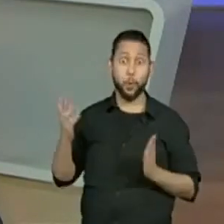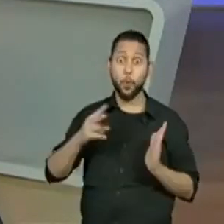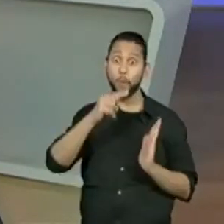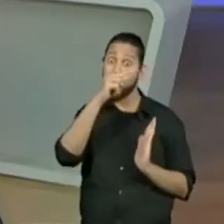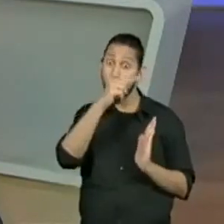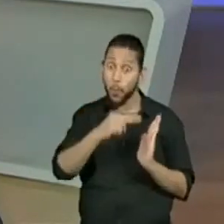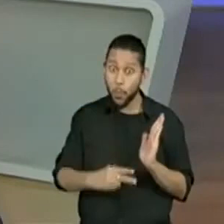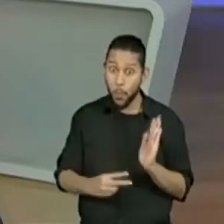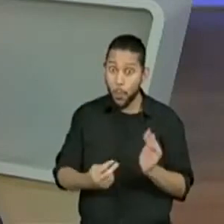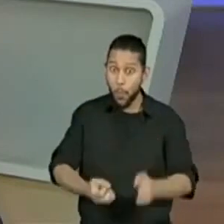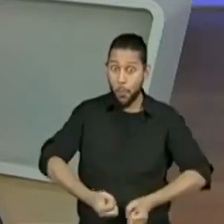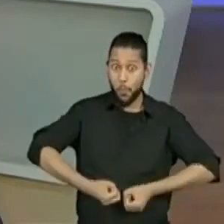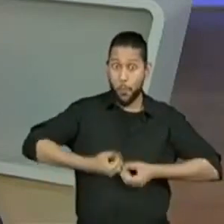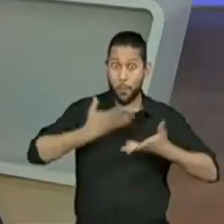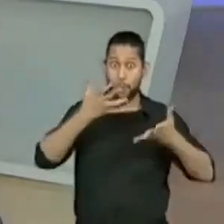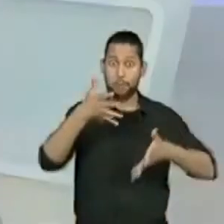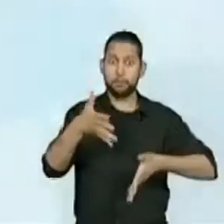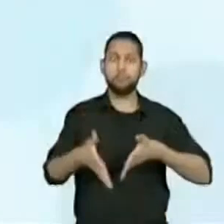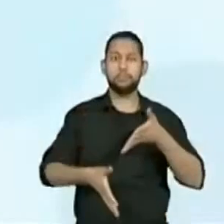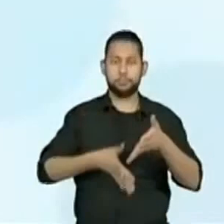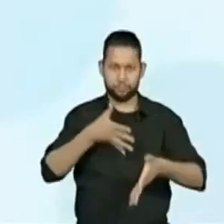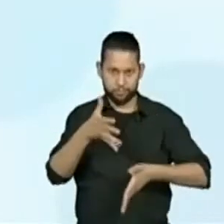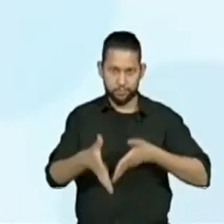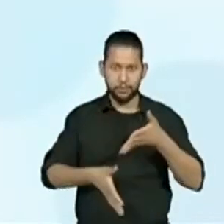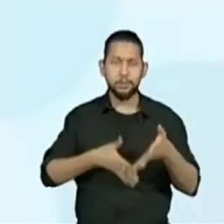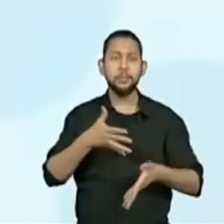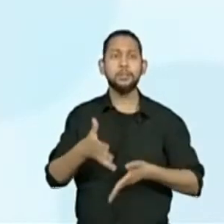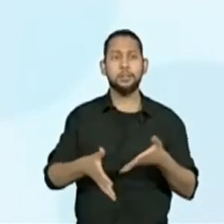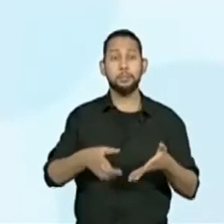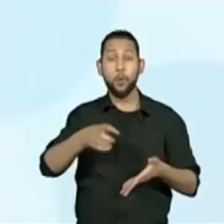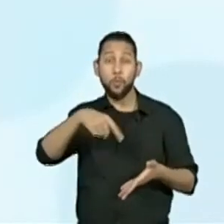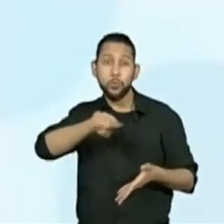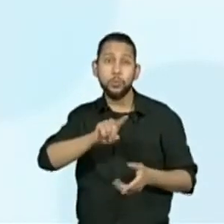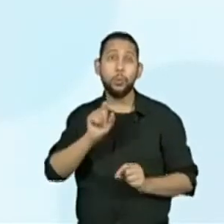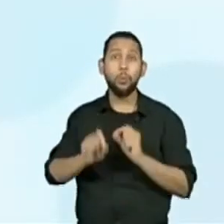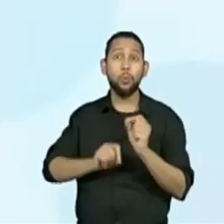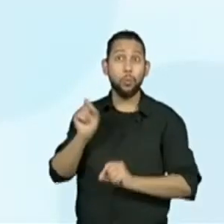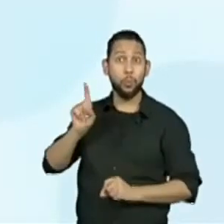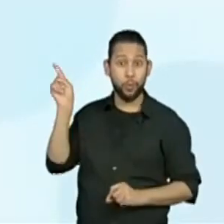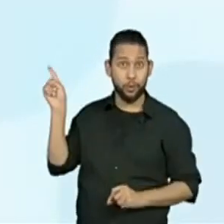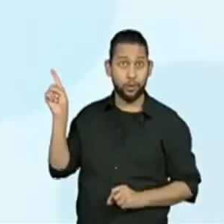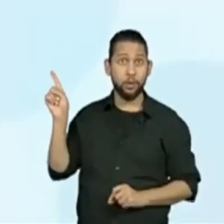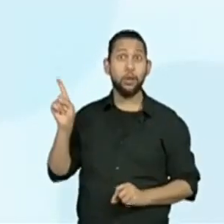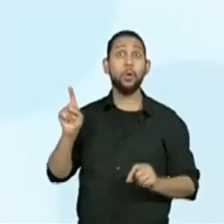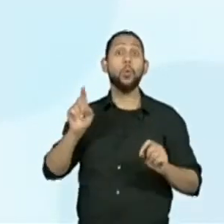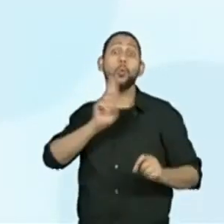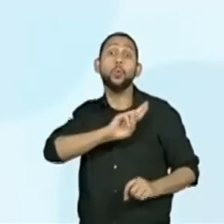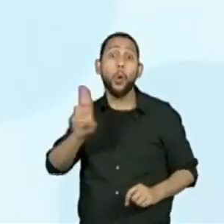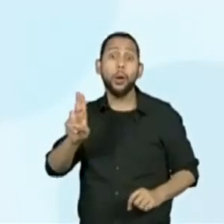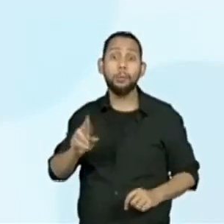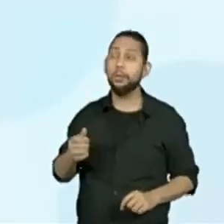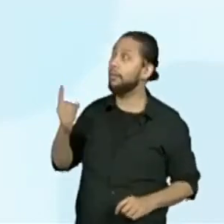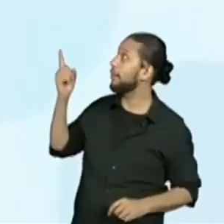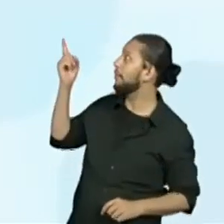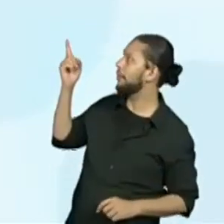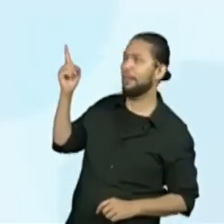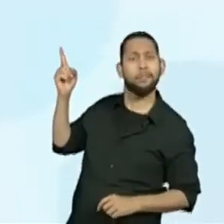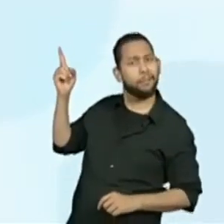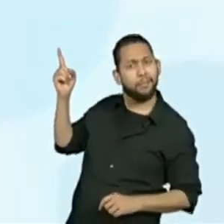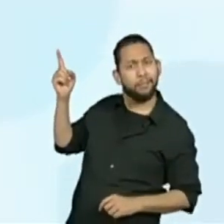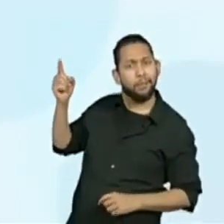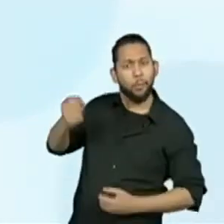Leitura do poema que está para vocês, o poema do Fernando Pessoa, chamado Poema.